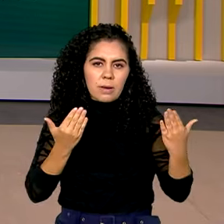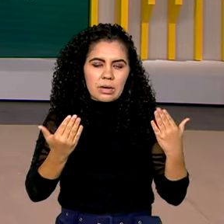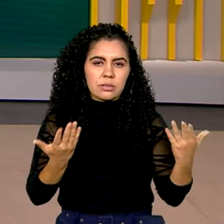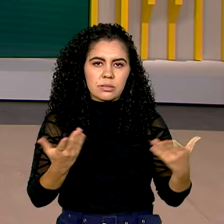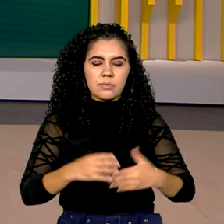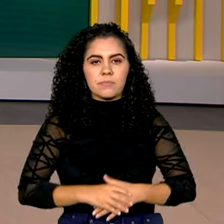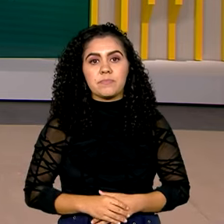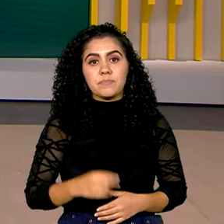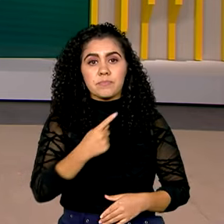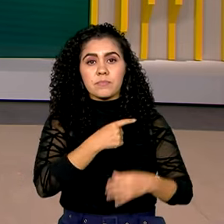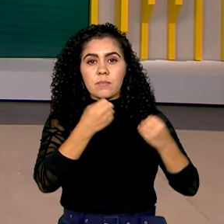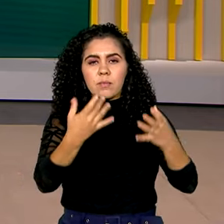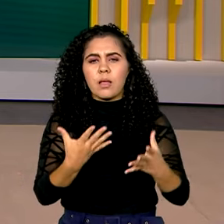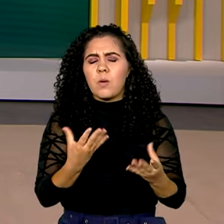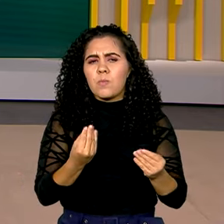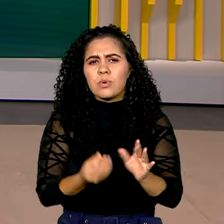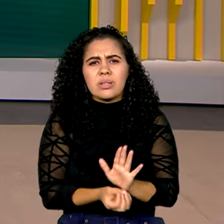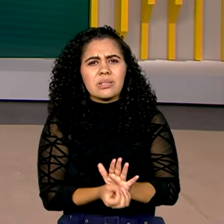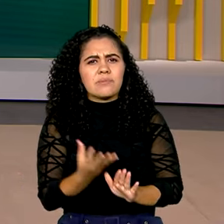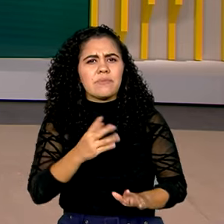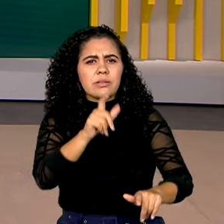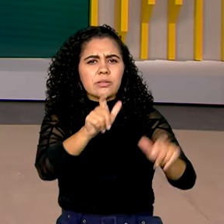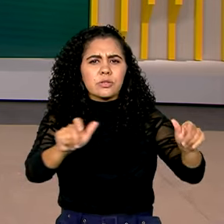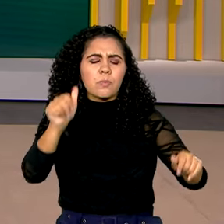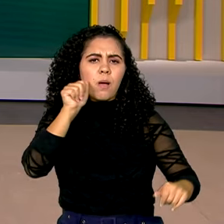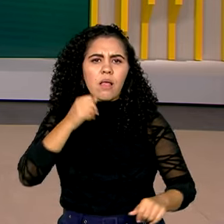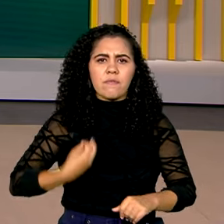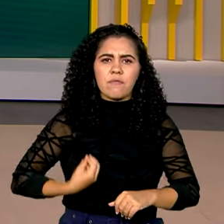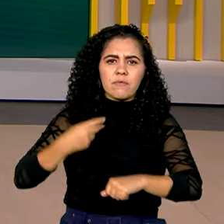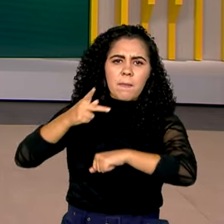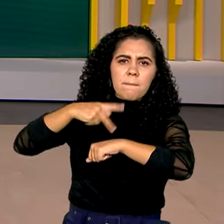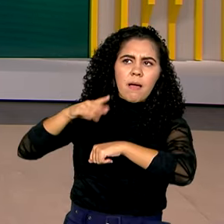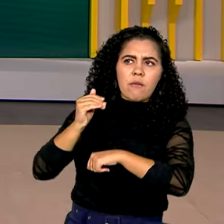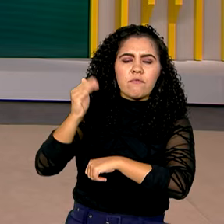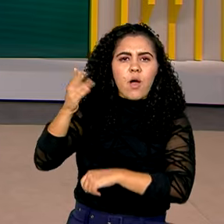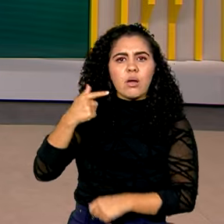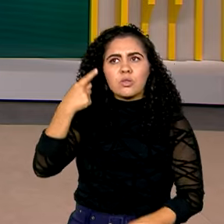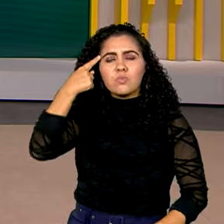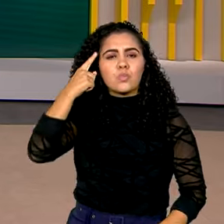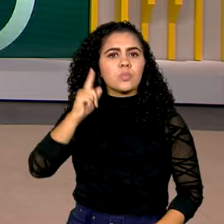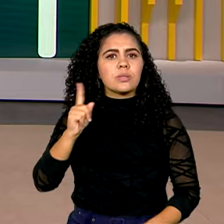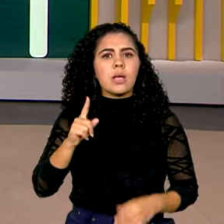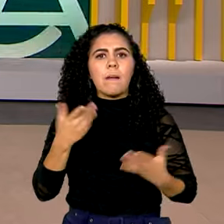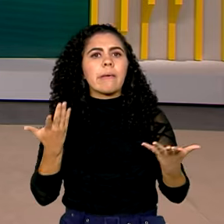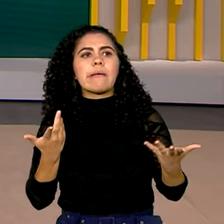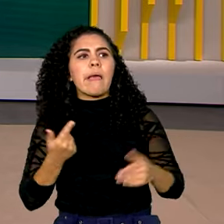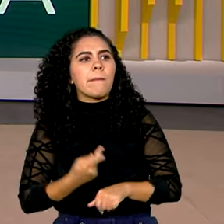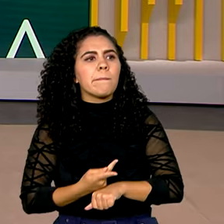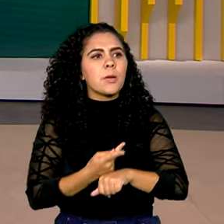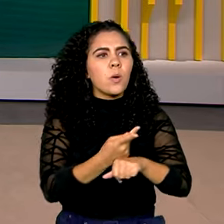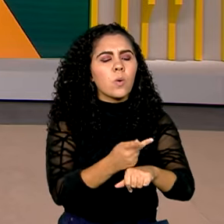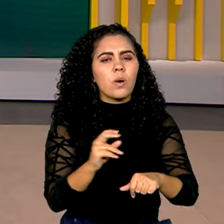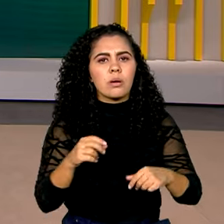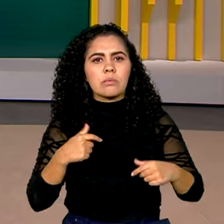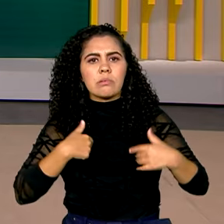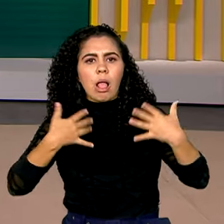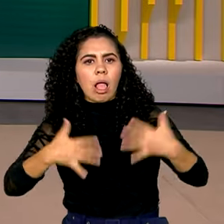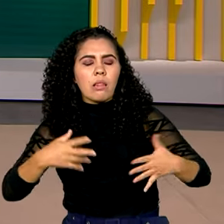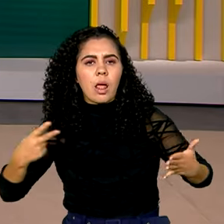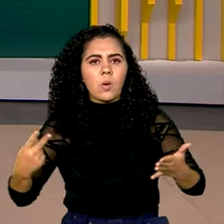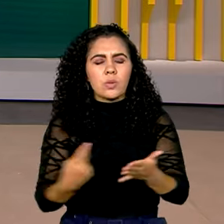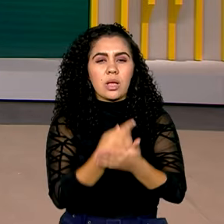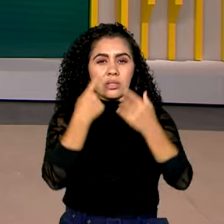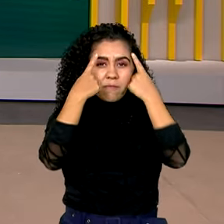Muitas vezes, mulheres brasileiras que vivem no exterior não sabem a quem recorrer ou o que fazer no caso de violência